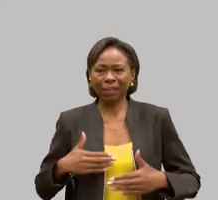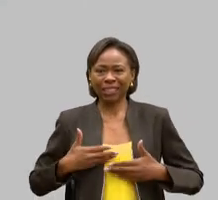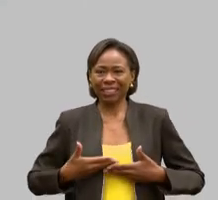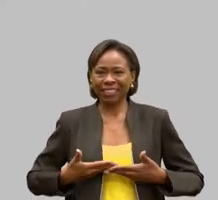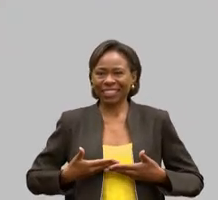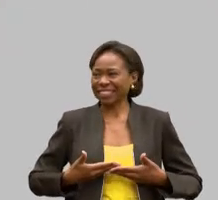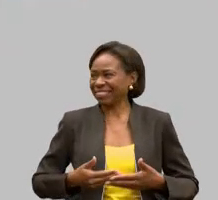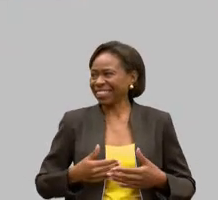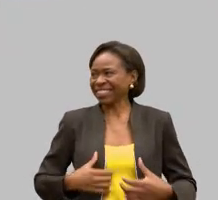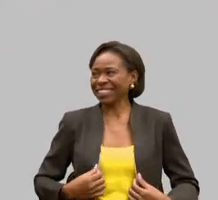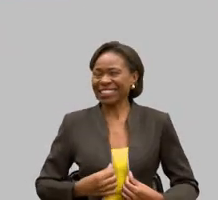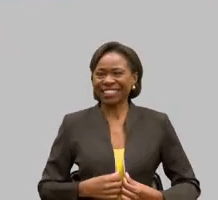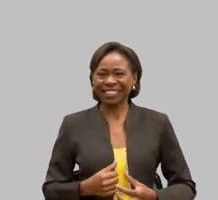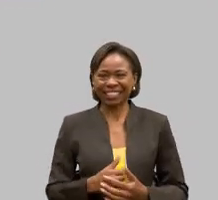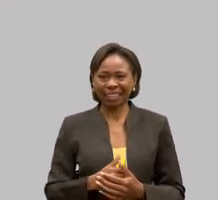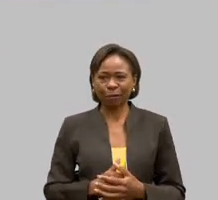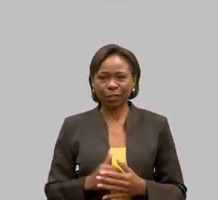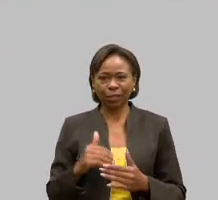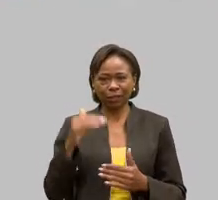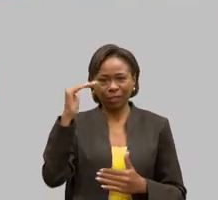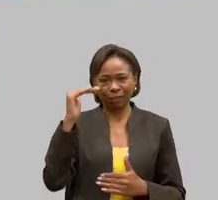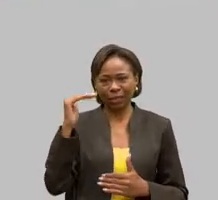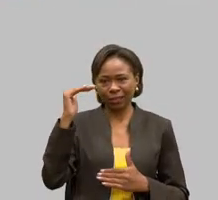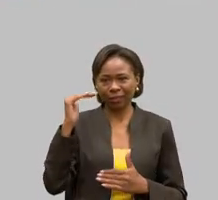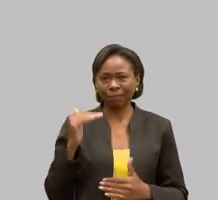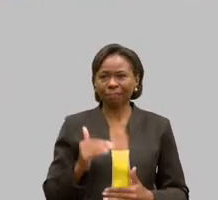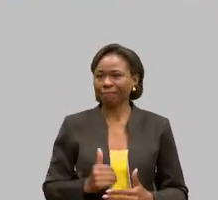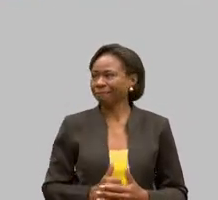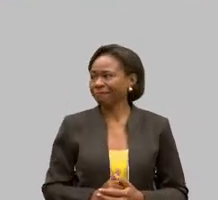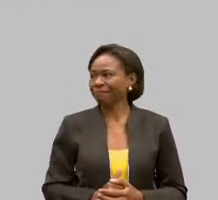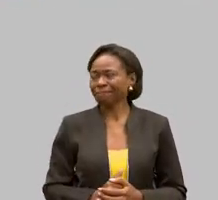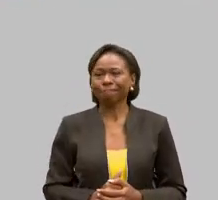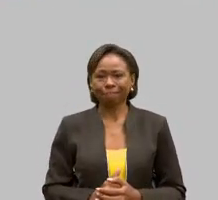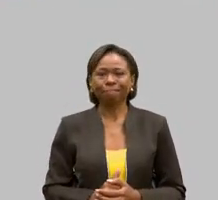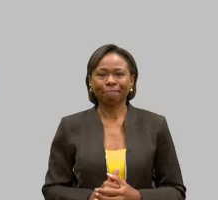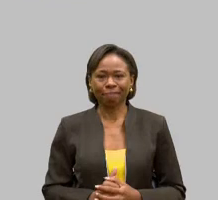toda a mesa e todos aqui presentes. Então,